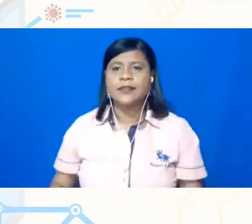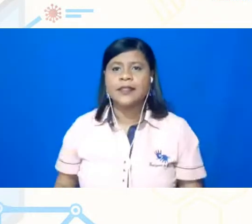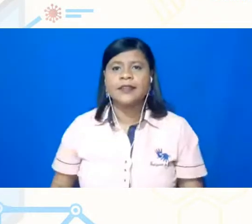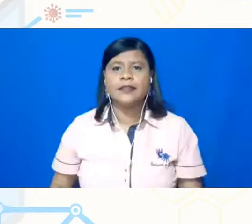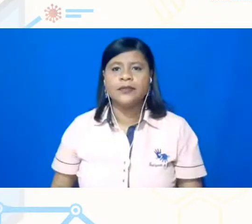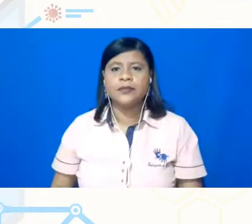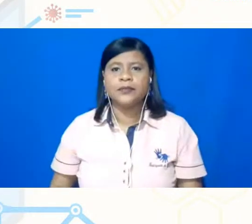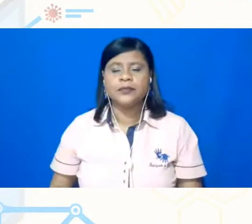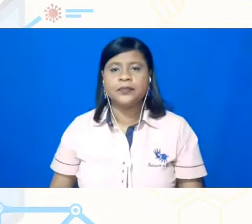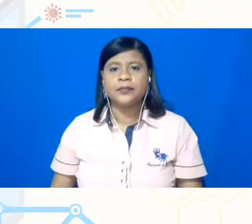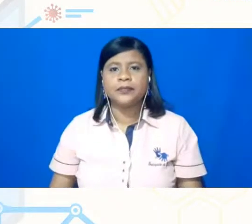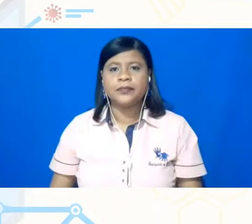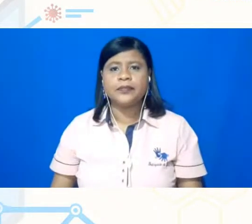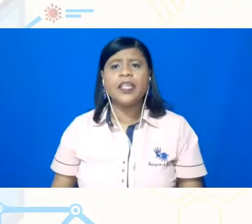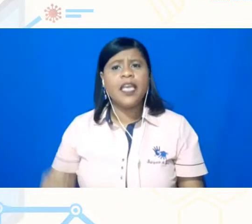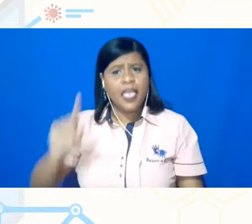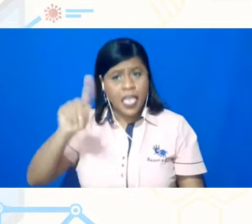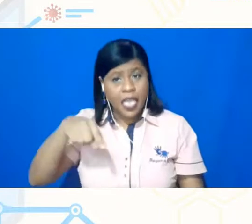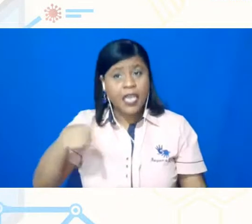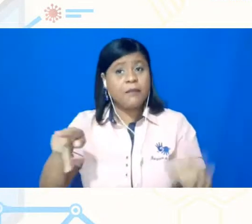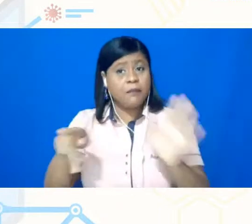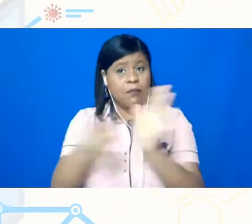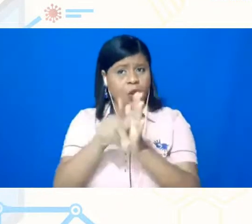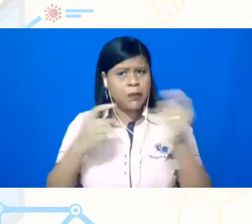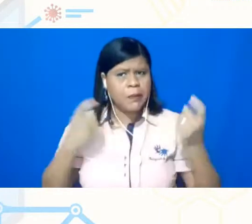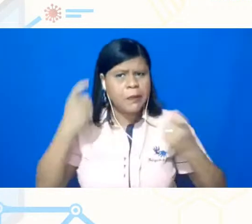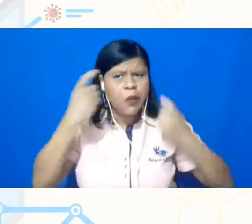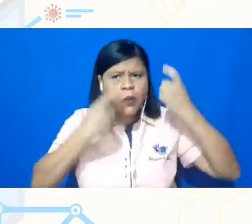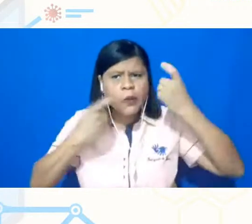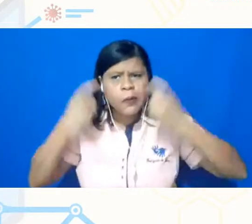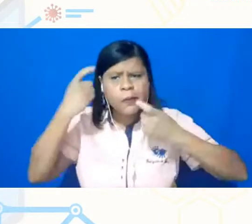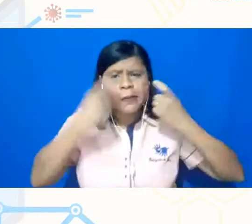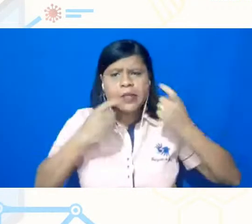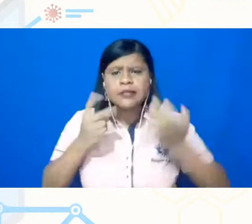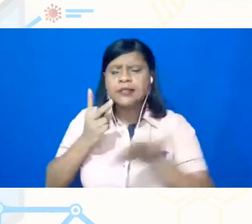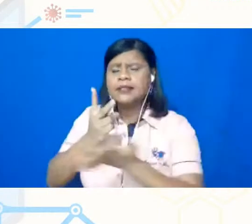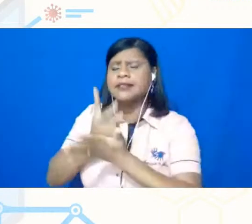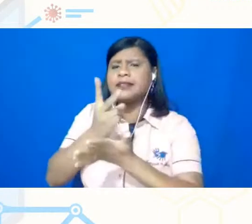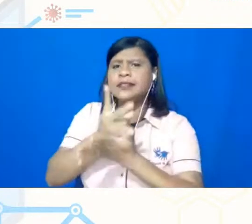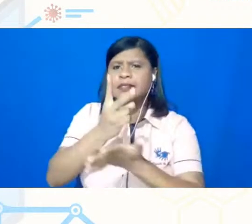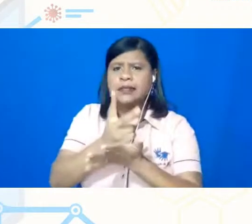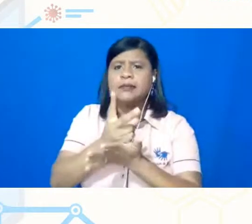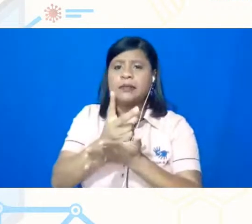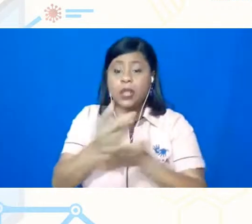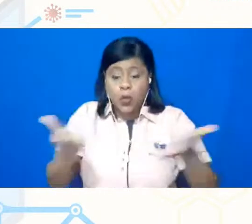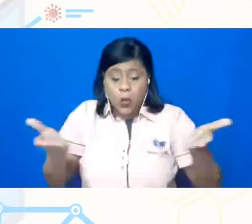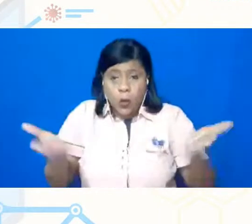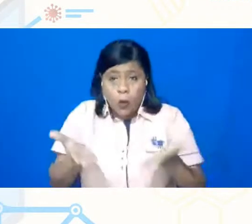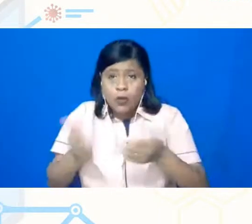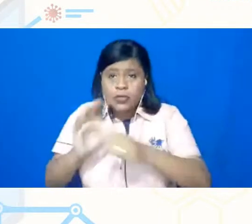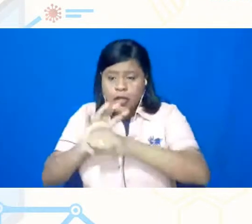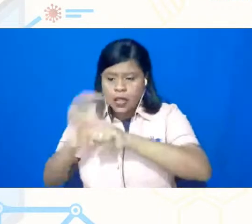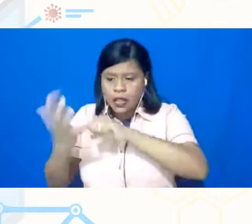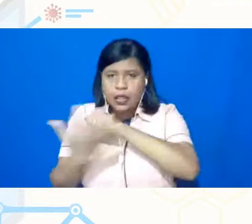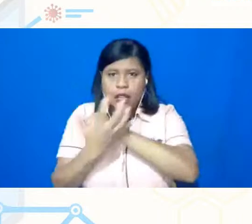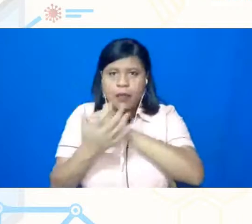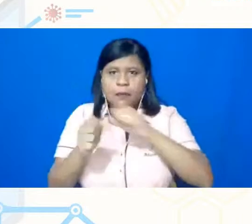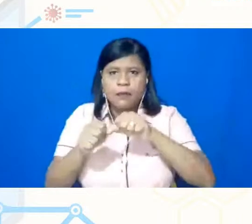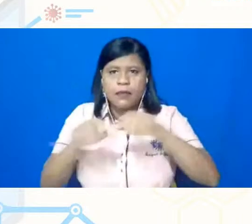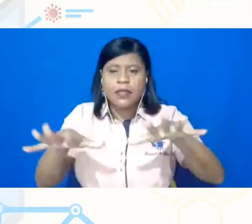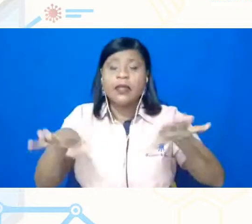preocupante a todo momento, né, não só nesse momento da pandemia, mas